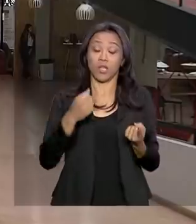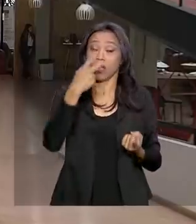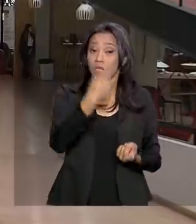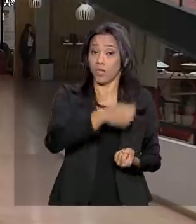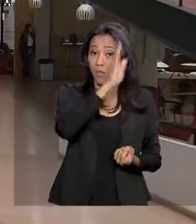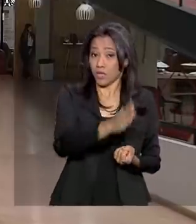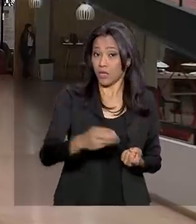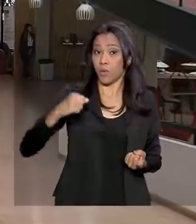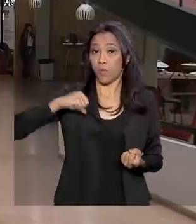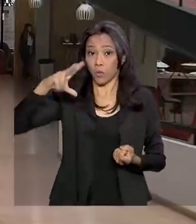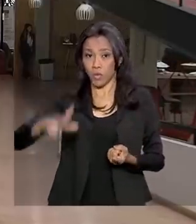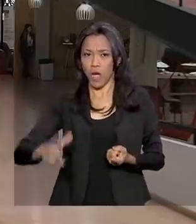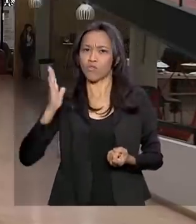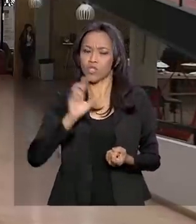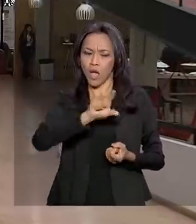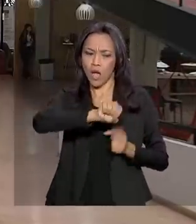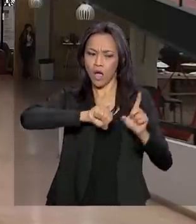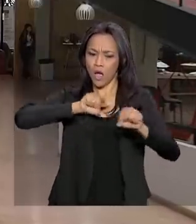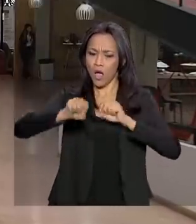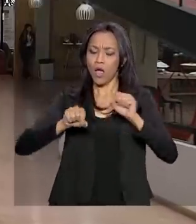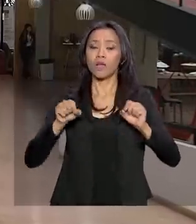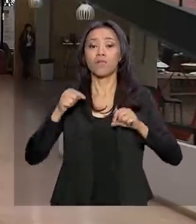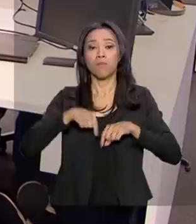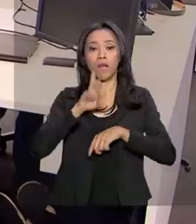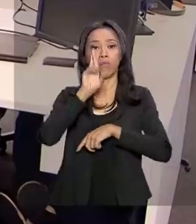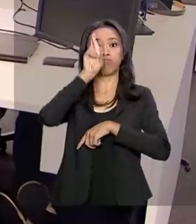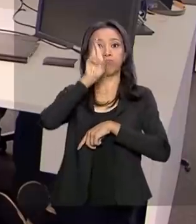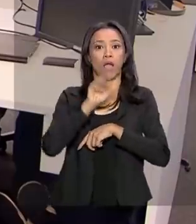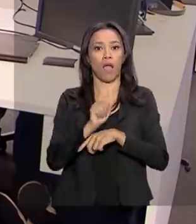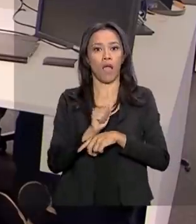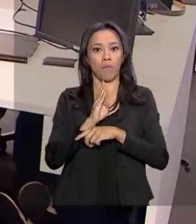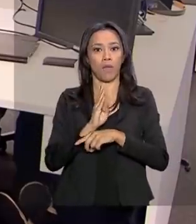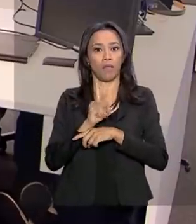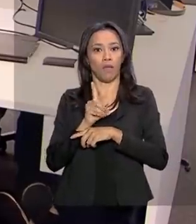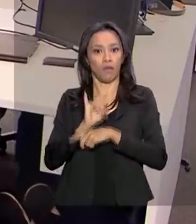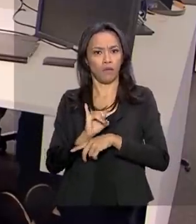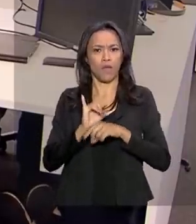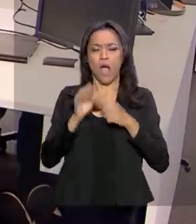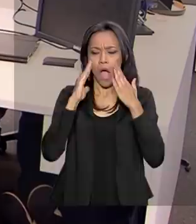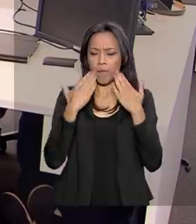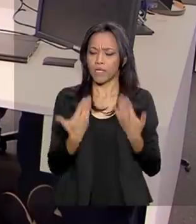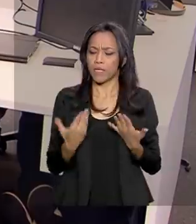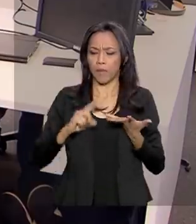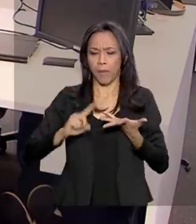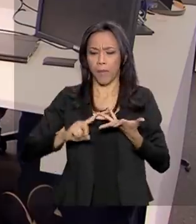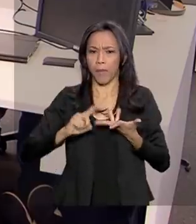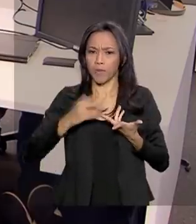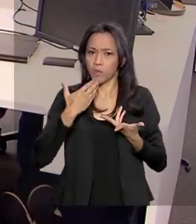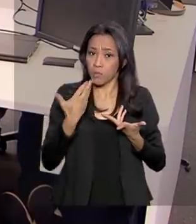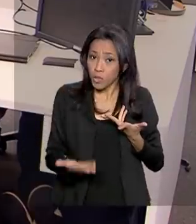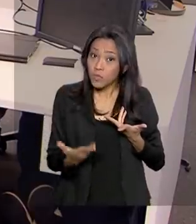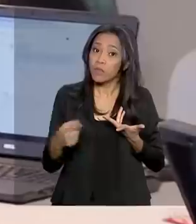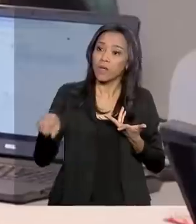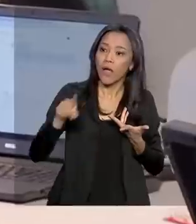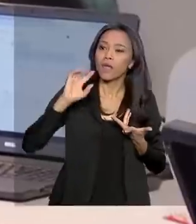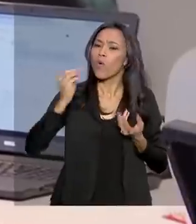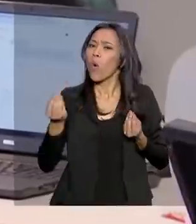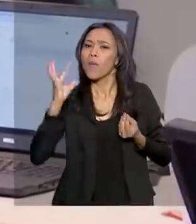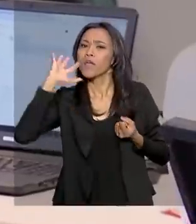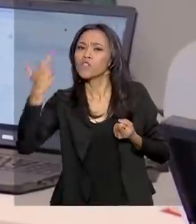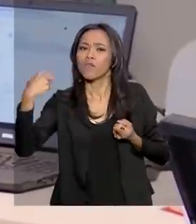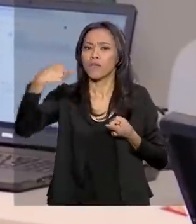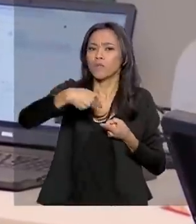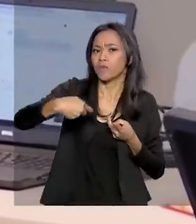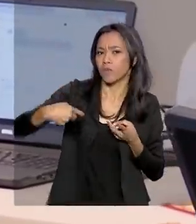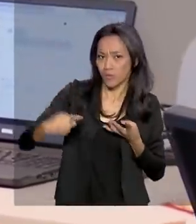já foram pré-selecionadas pela BDI. Aí as indústrias apresentam as suas demandas e as startups tentam oferecer soluções para